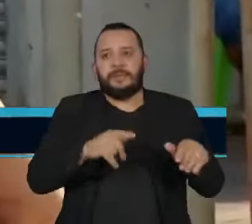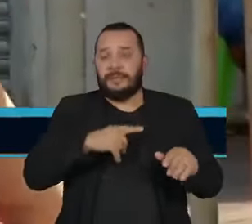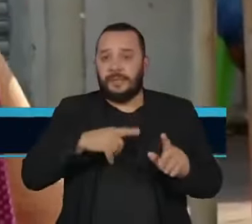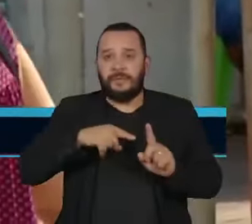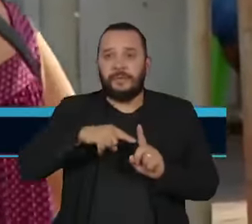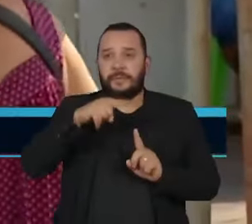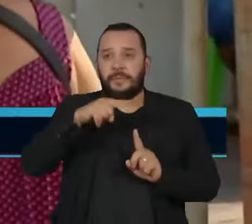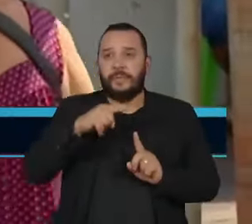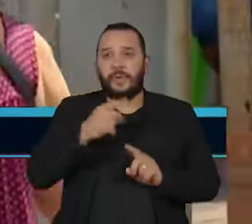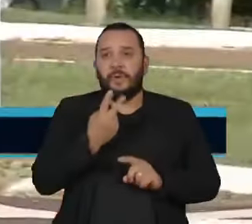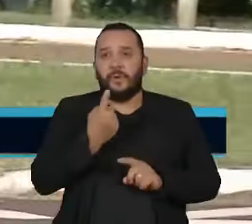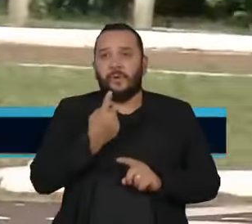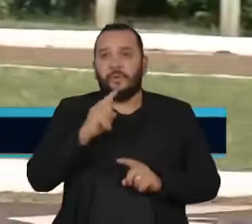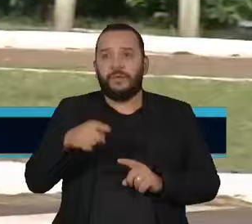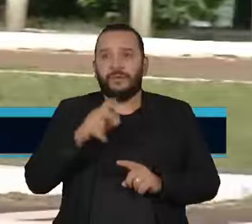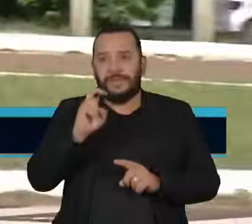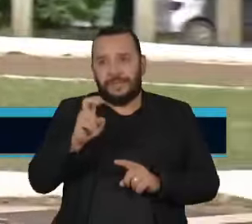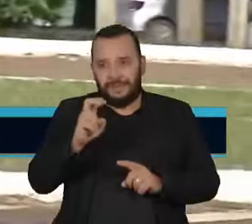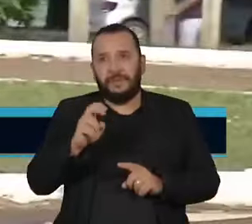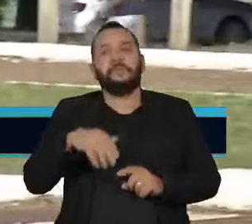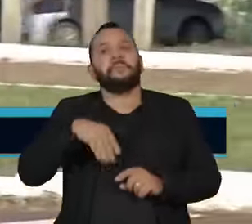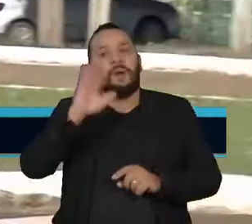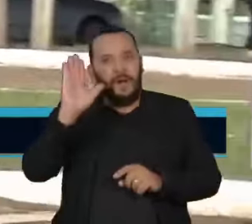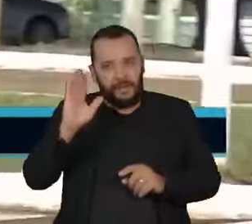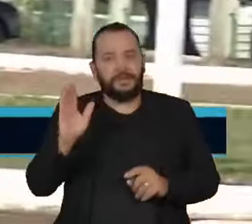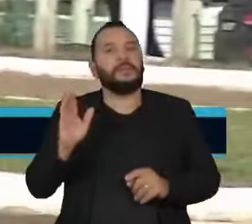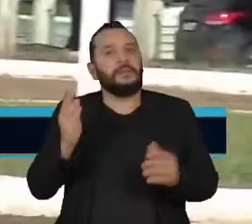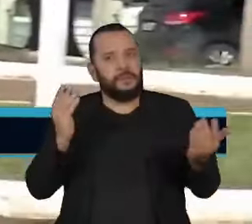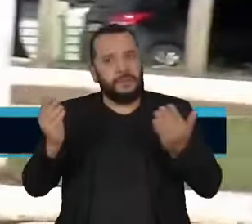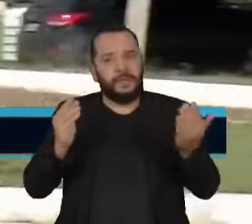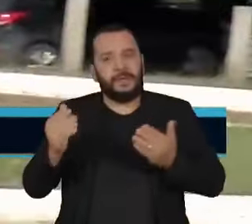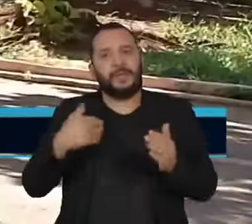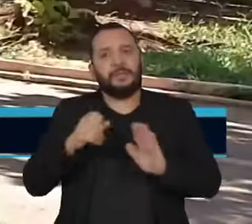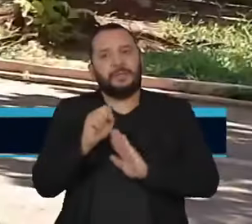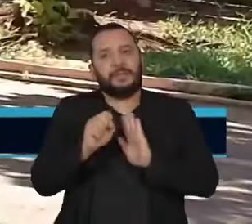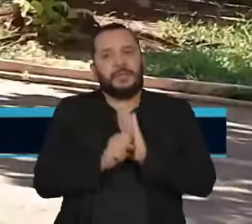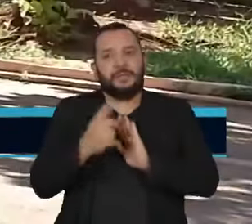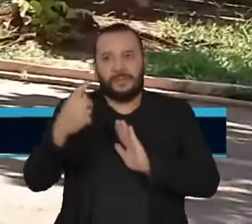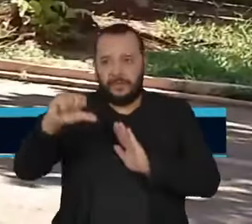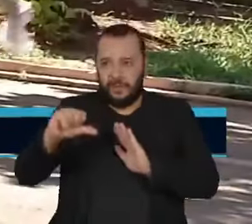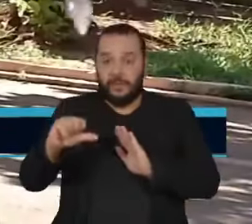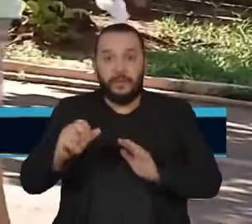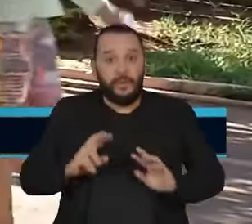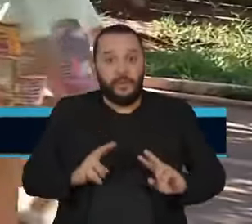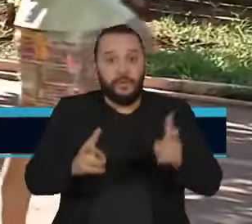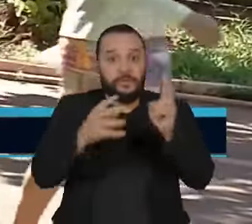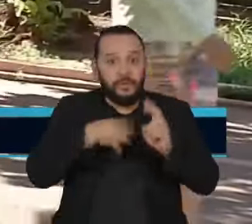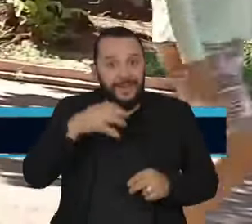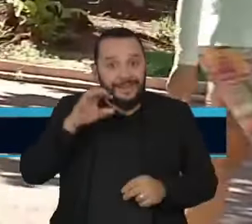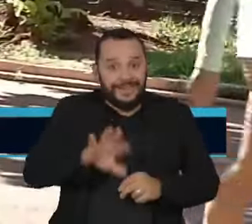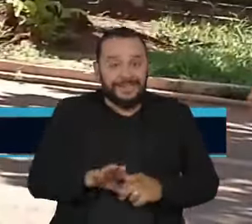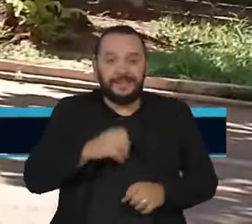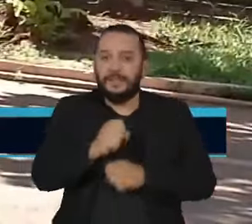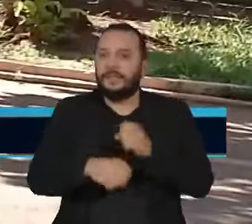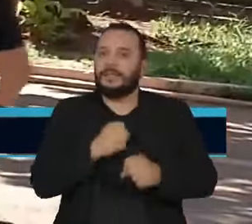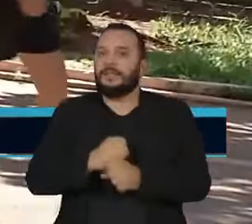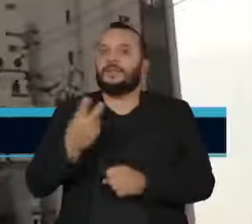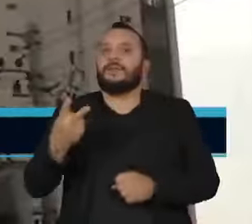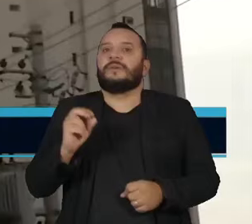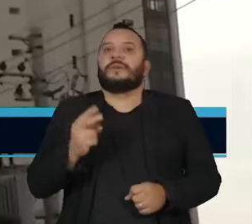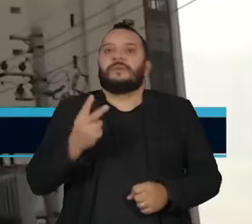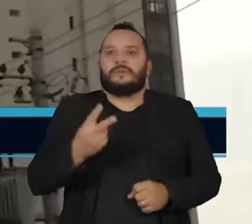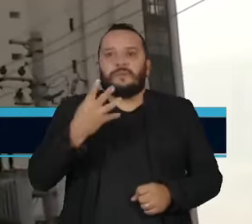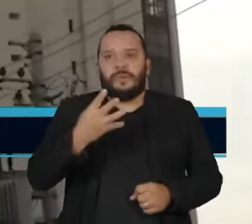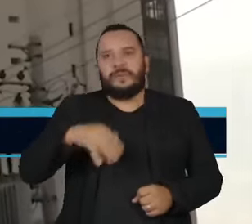dos níveis observados no fim do século XIX. Se continuar nesse ritmo, 2024 vai se tornar o ano mais